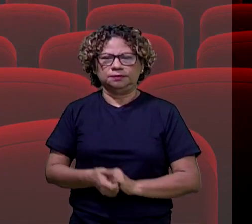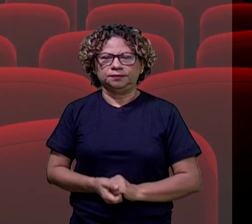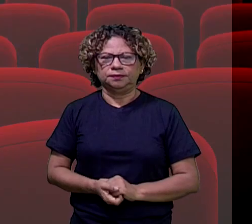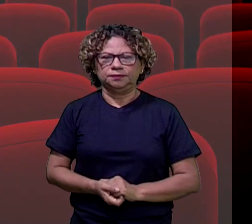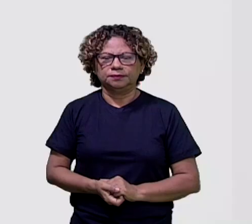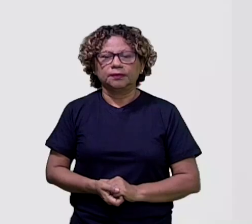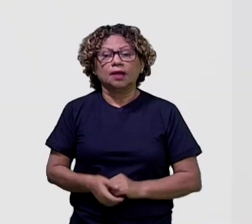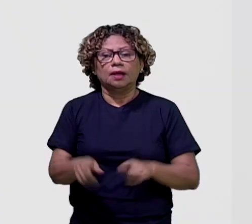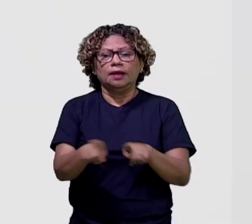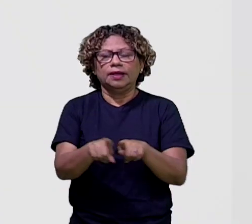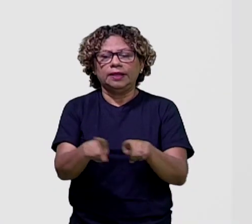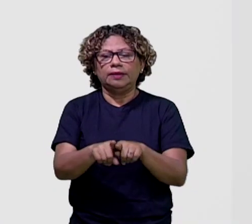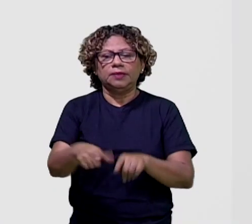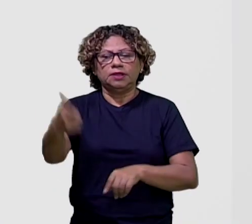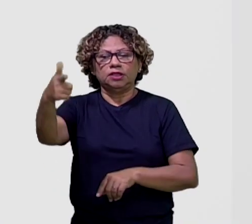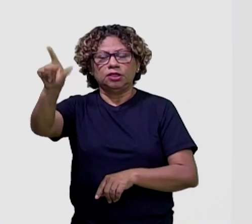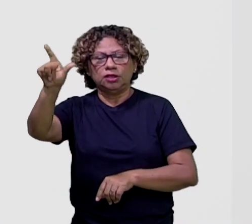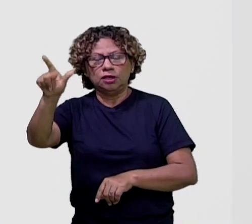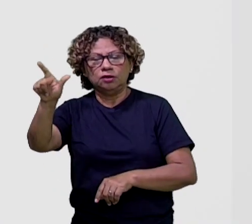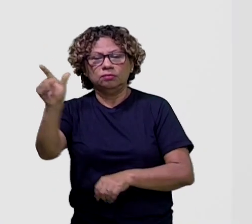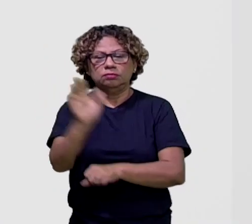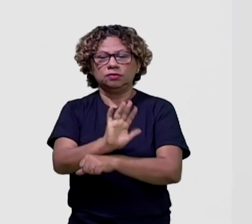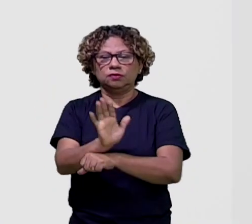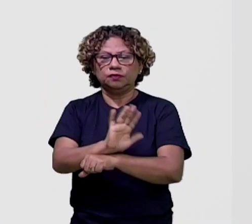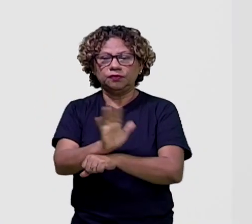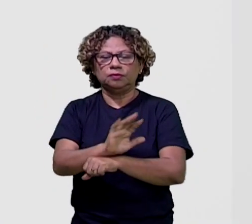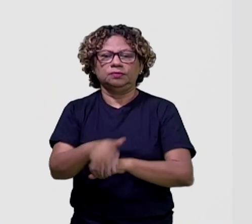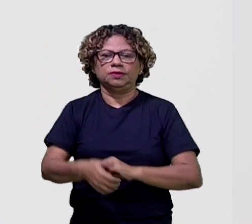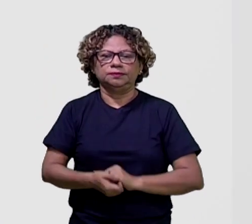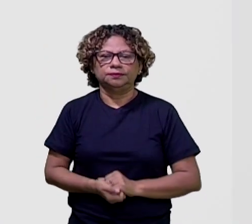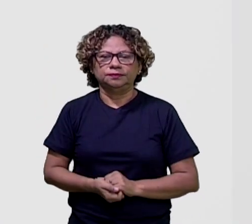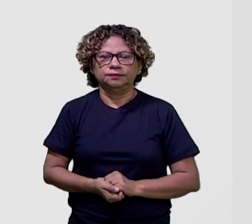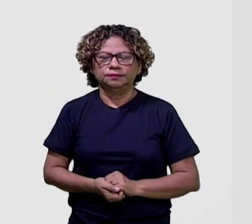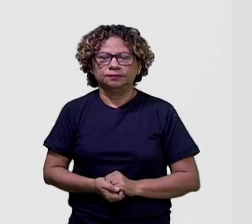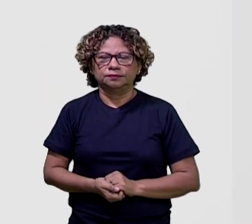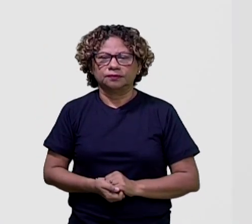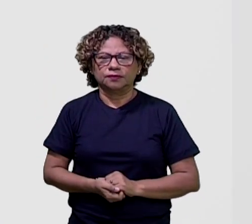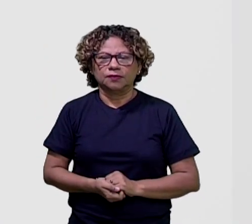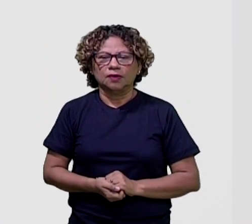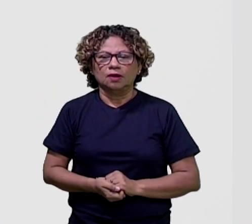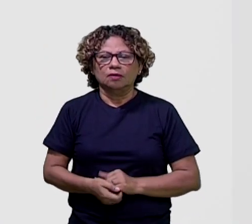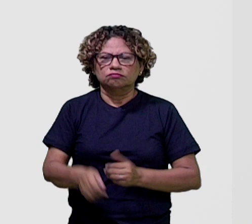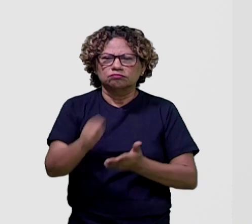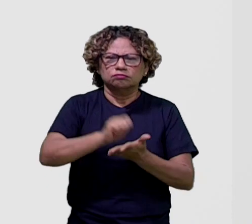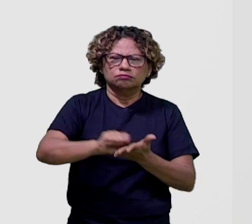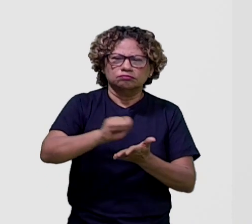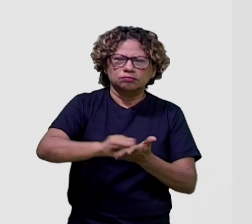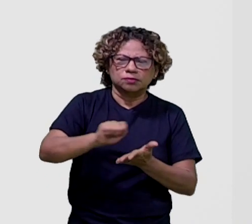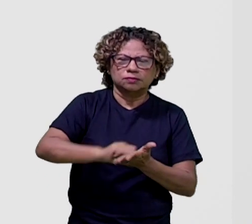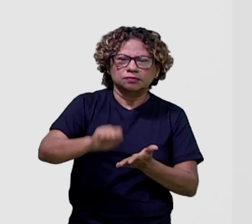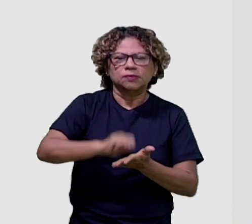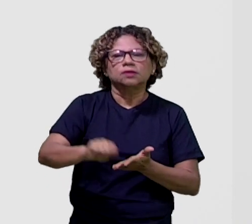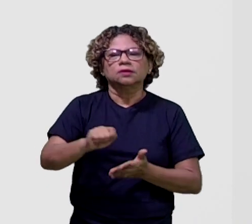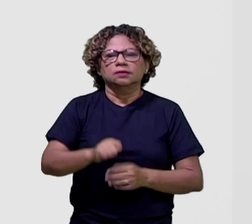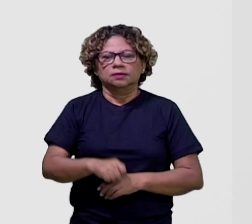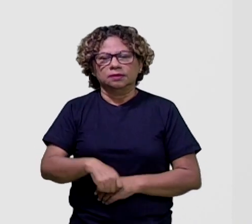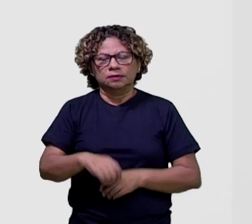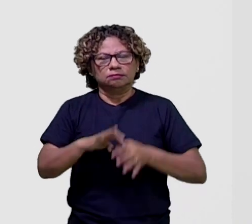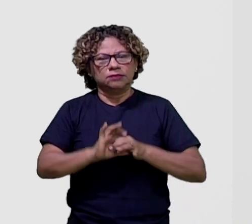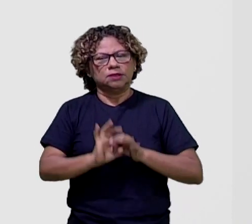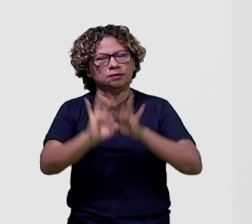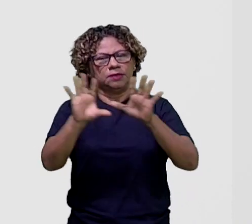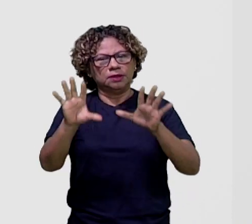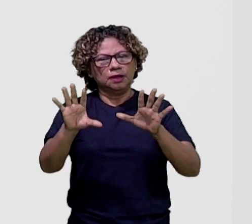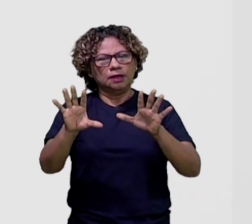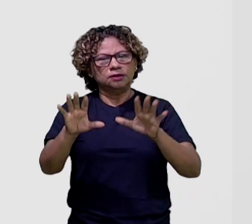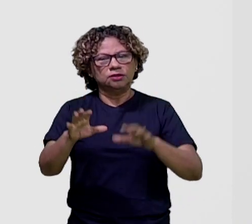E a gente tem também, olha só, outra indicação de filme, Os Escritores da Liberdade, que já é uma produção de